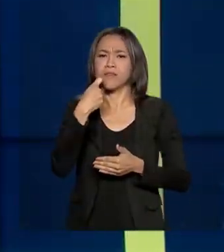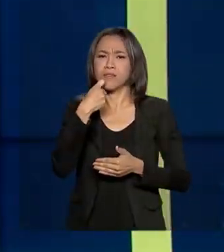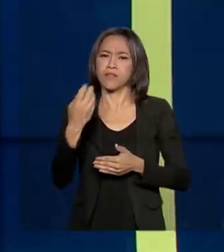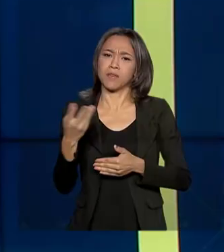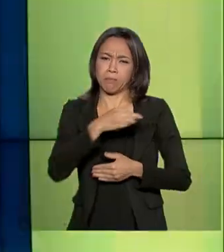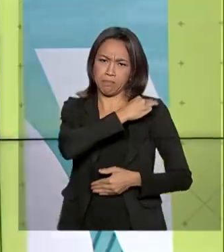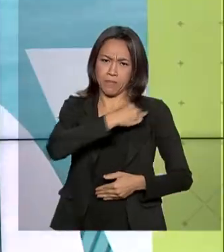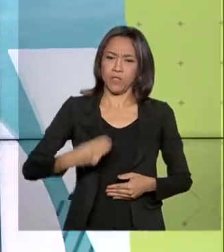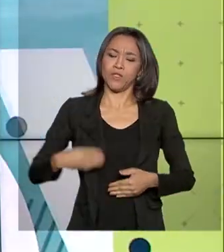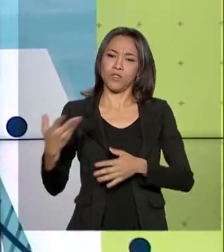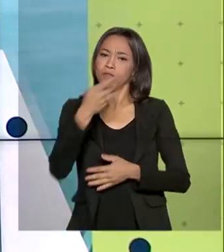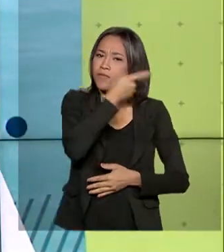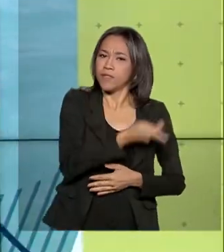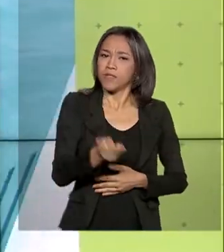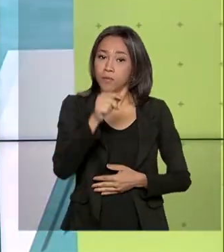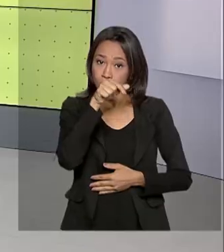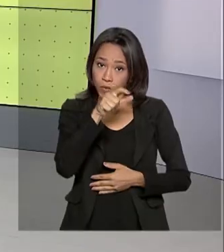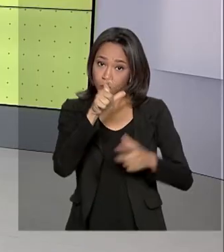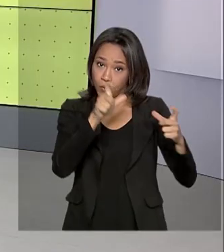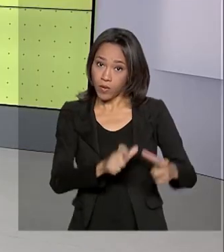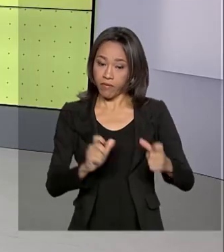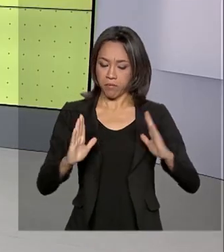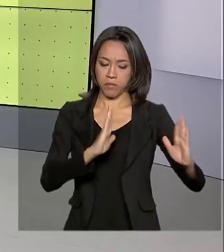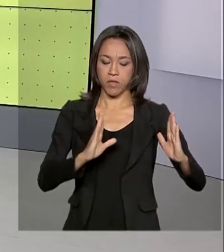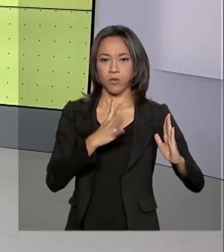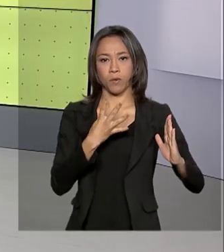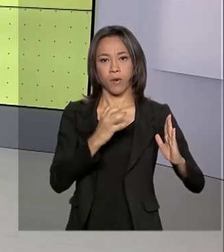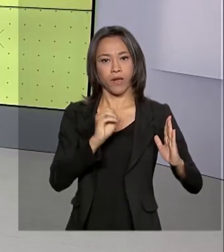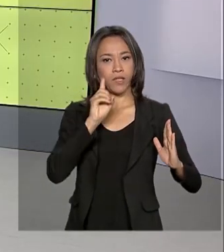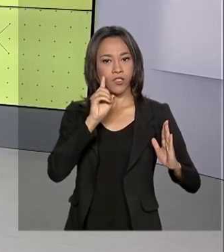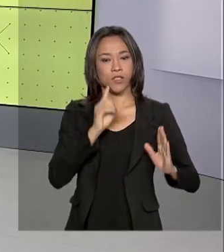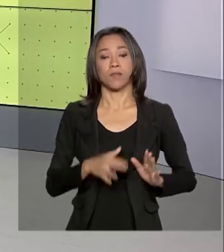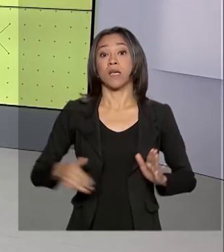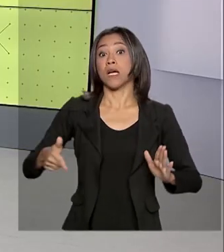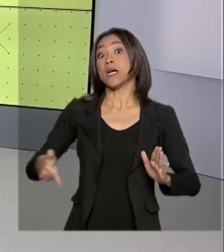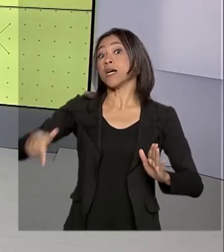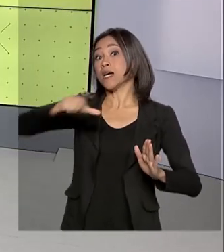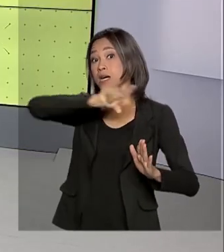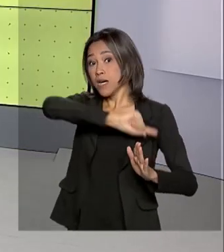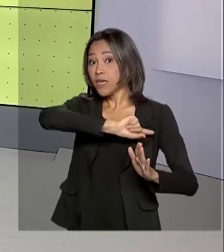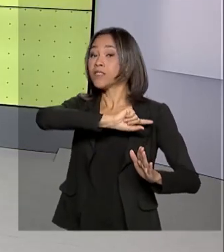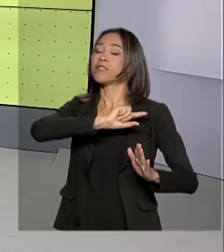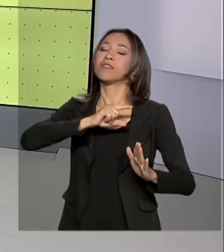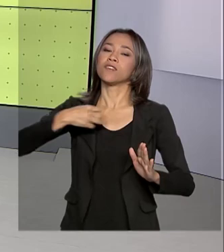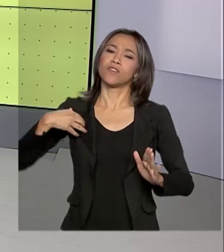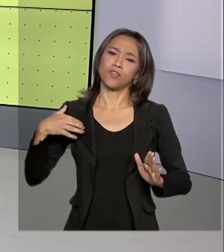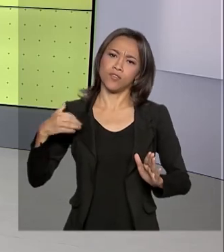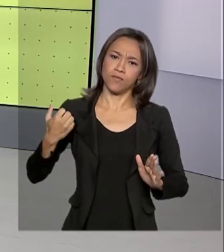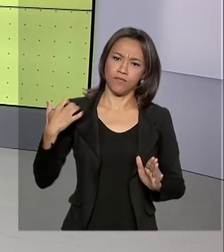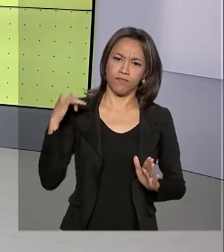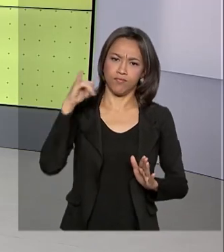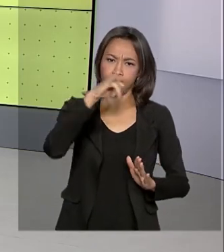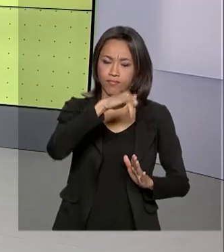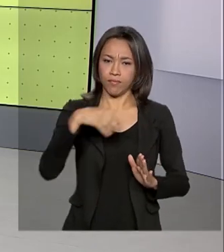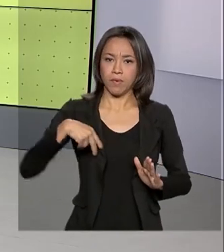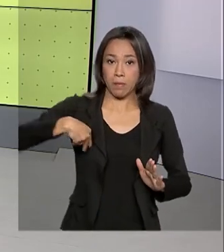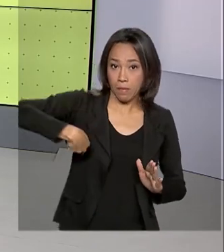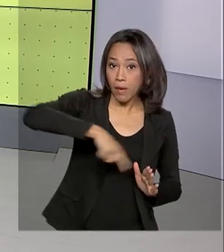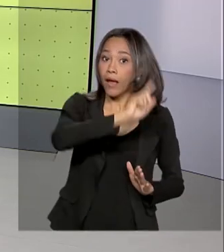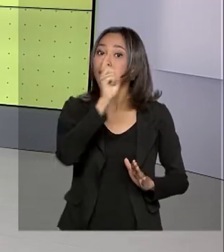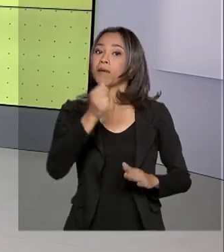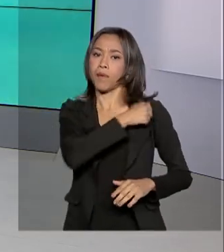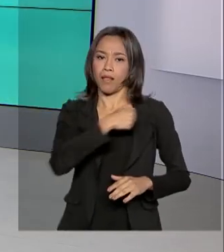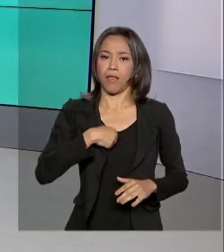Anápolis, onde será a quarentena. Antes de partirem para Anápolis, o presidente Jair Bolsonaro foi ao Ministério da Defesa